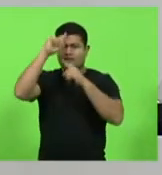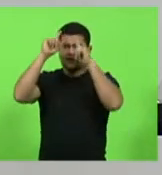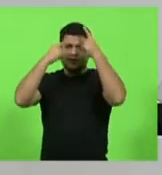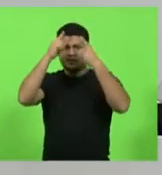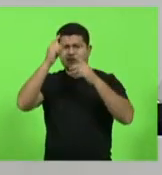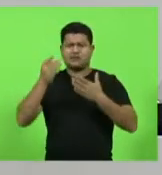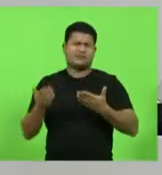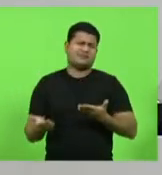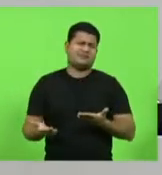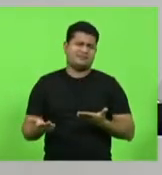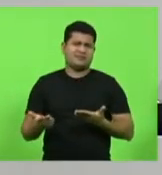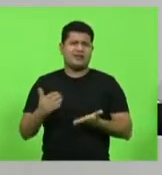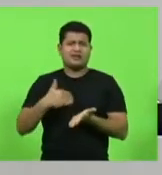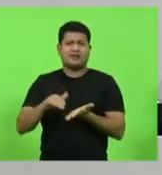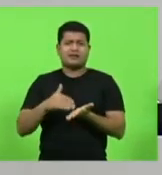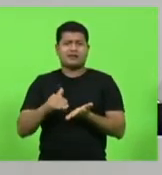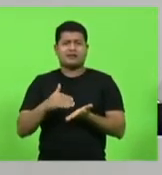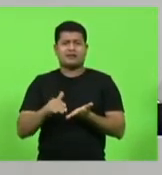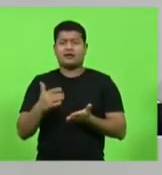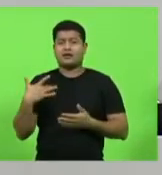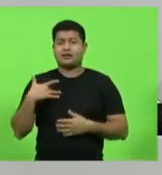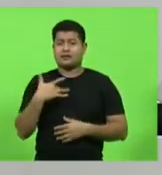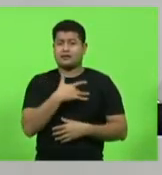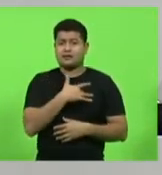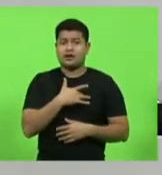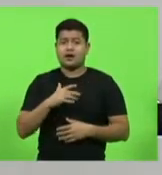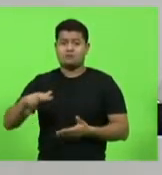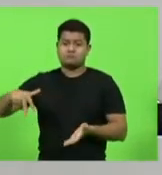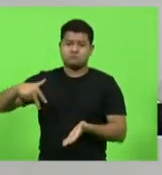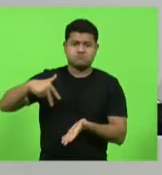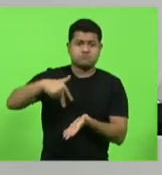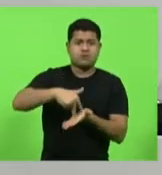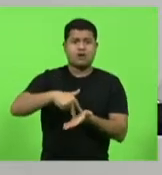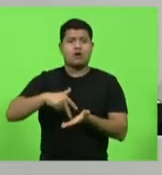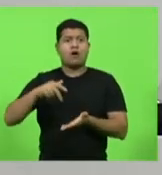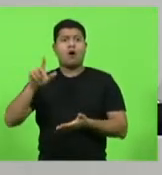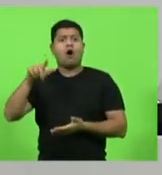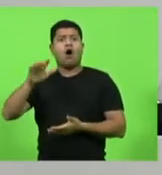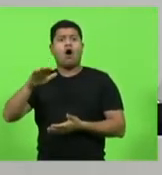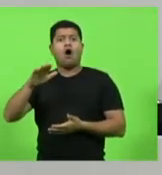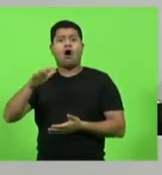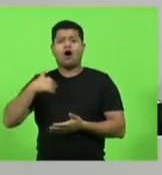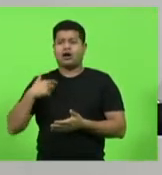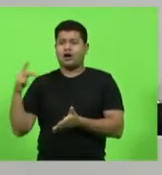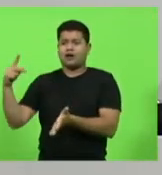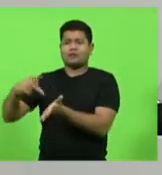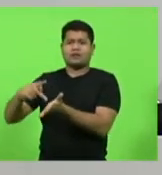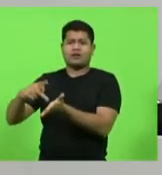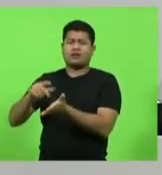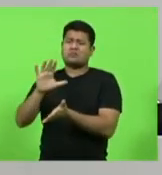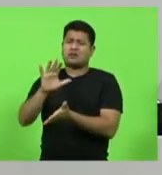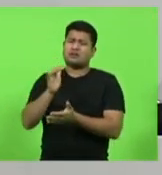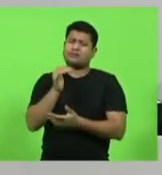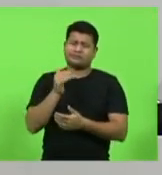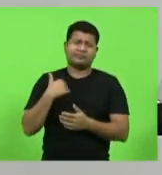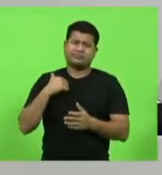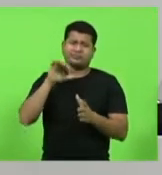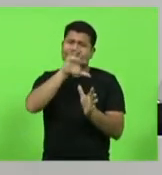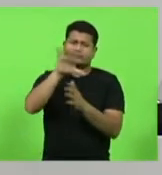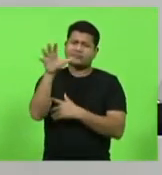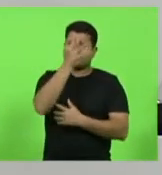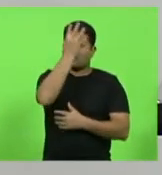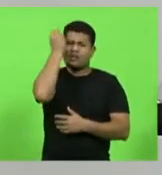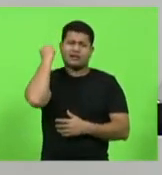saúde vai ao público e fala que isso é um fato que deve ser esquecido e enterrado e não se tocar mais nesse